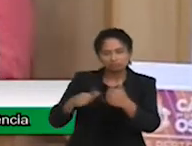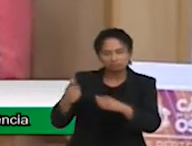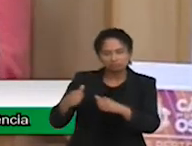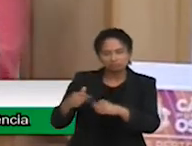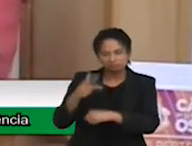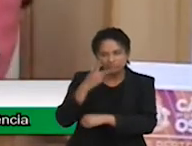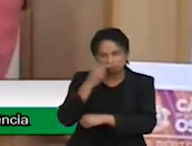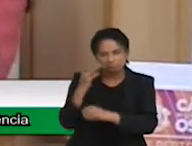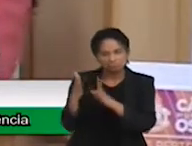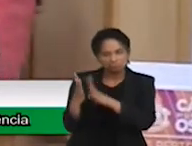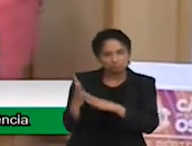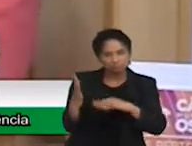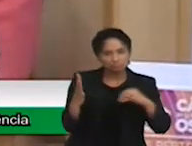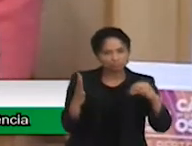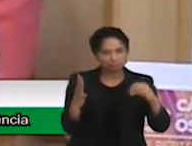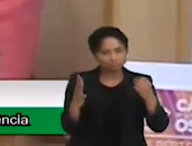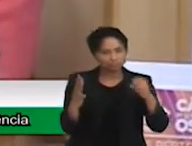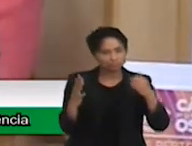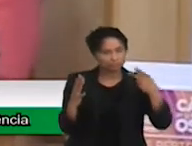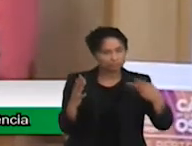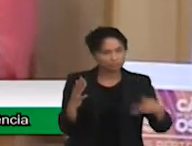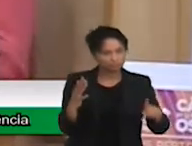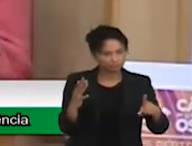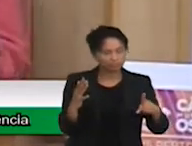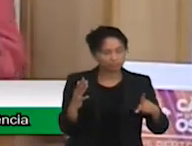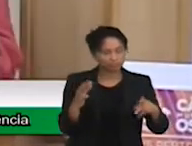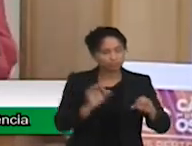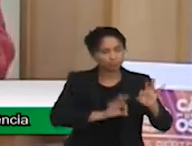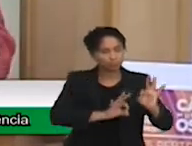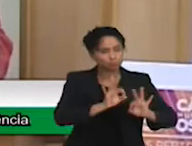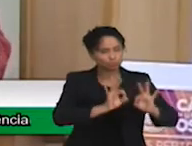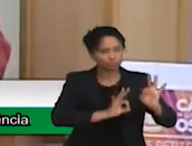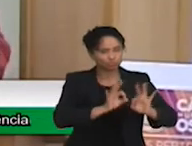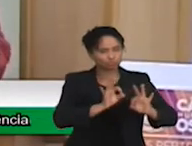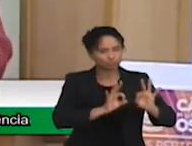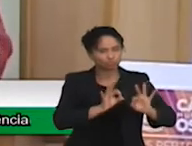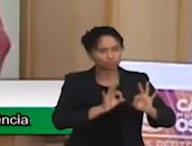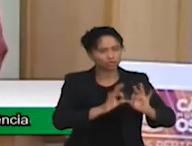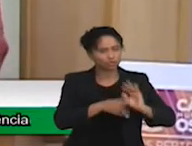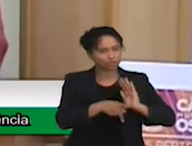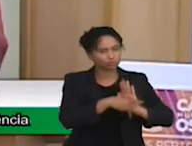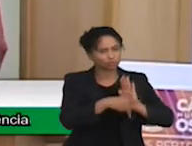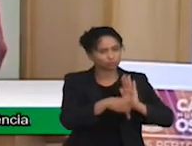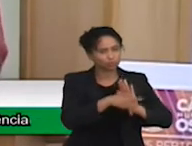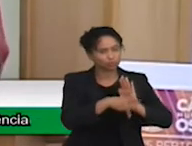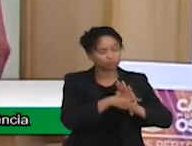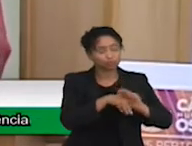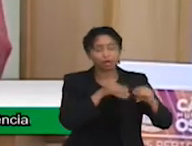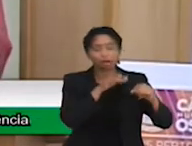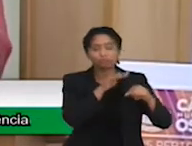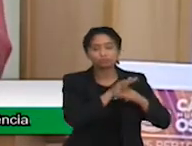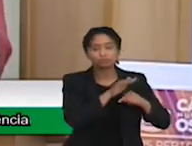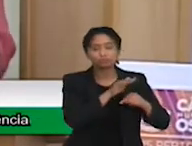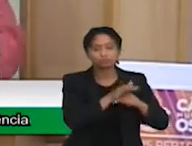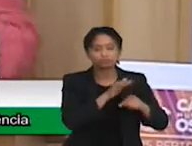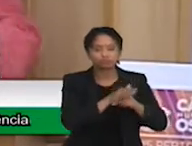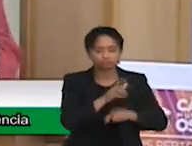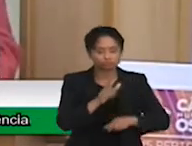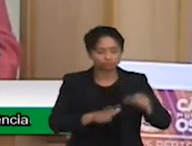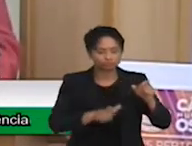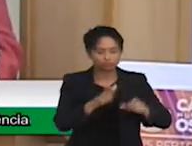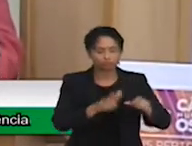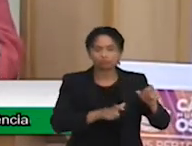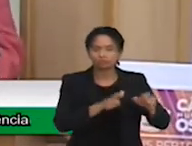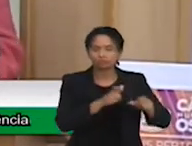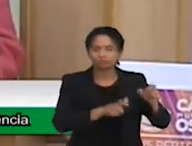sugerimos como um projeto piloto, porque eu tenho certeza que dá certo, mas para a gente iniciar. Aí veio a